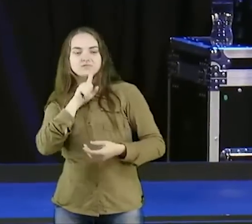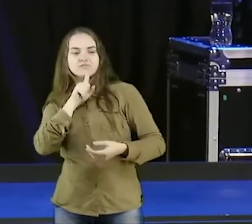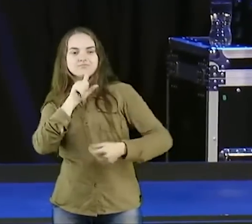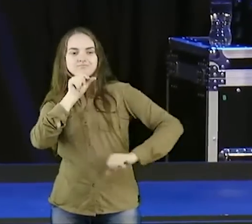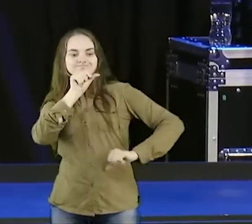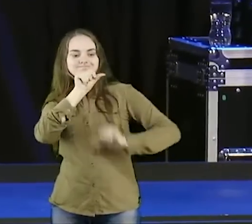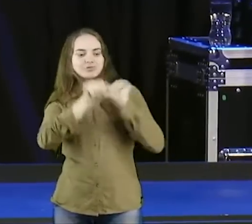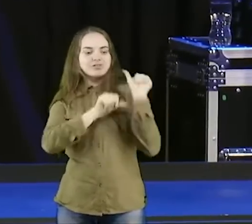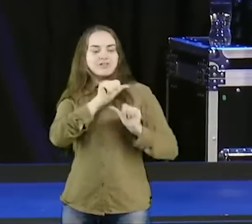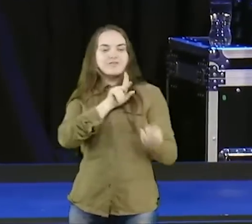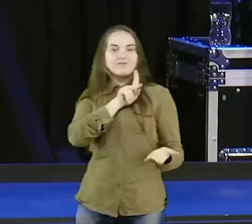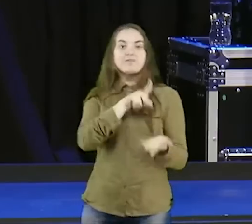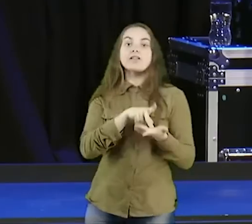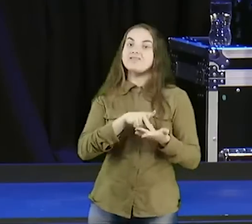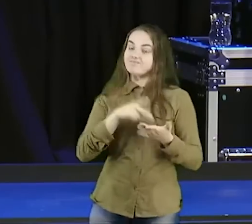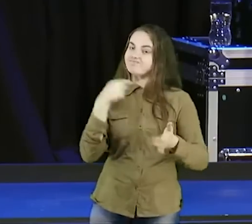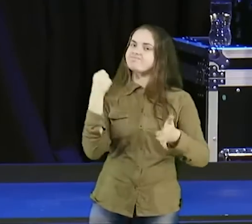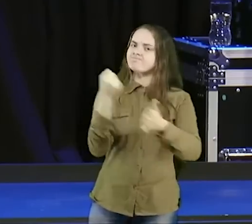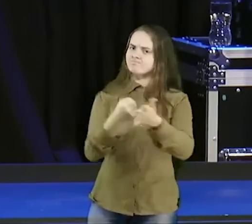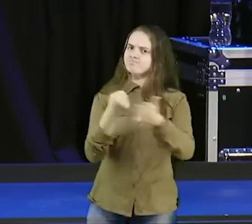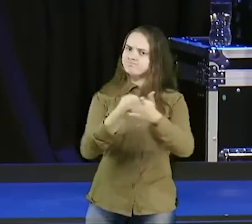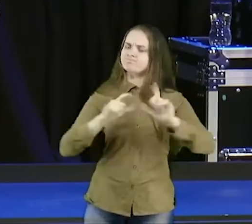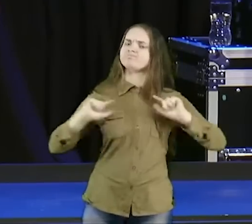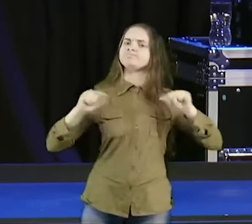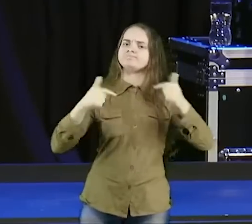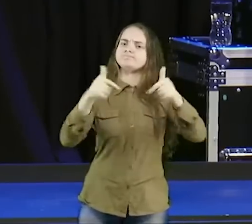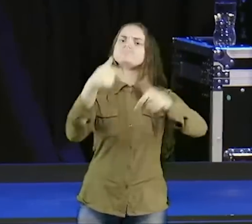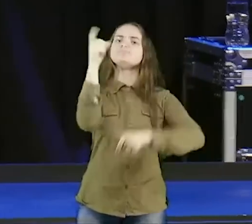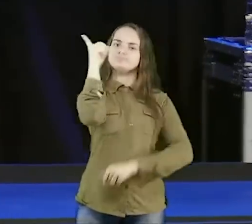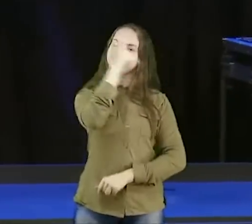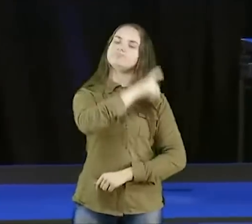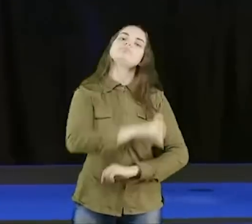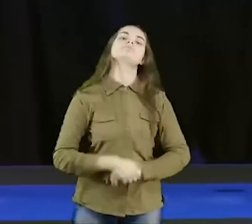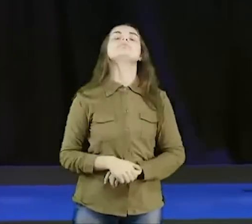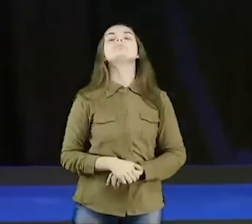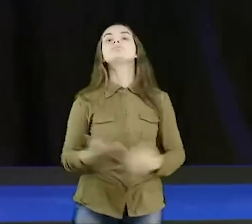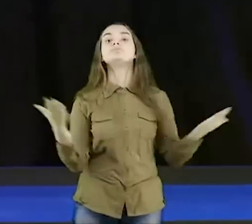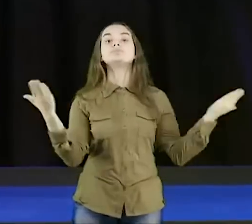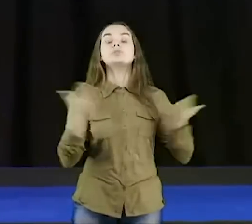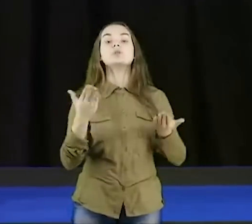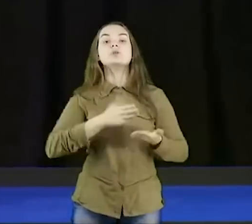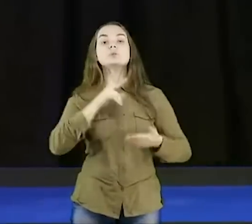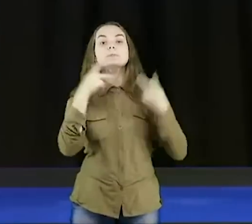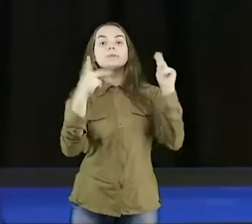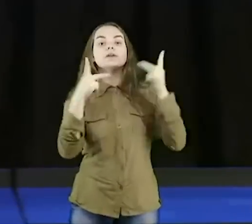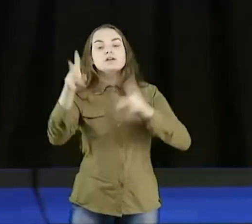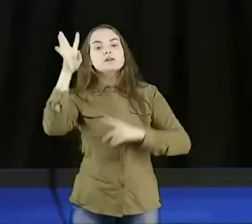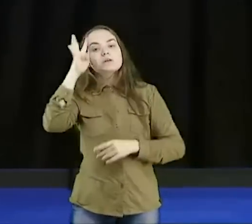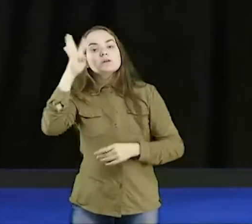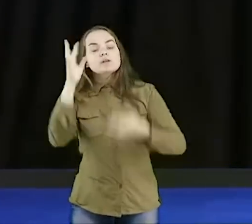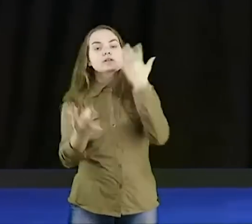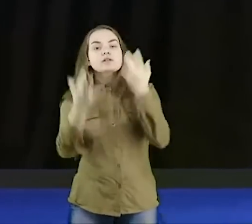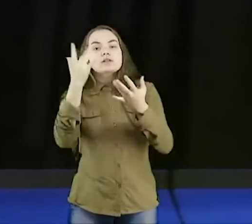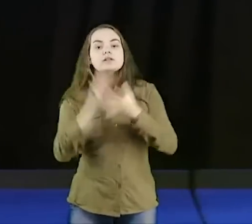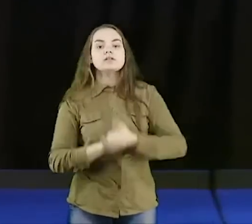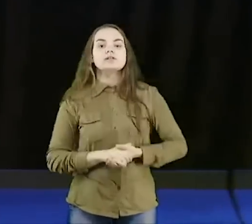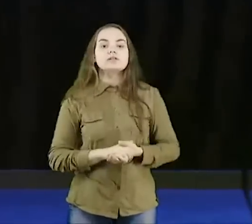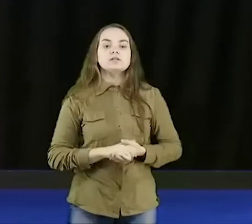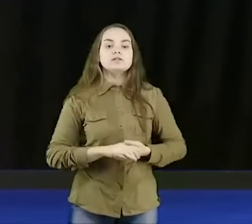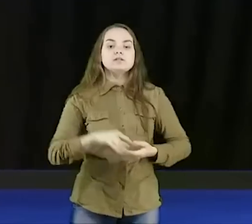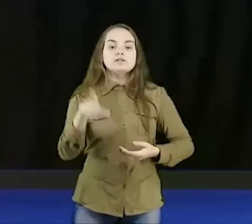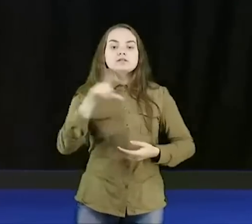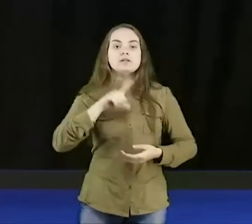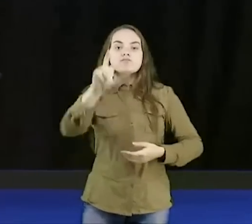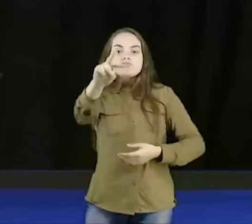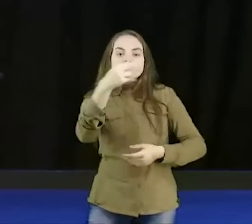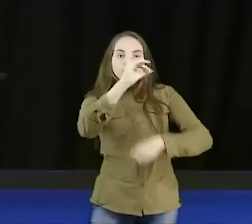uma luta, você quer ver uma coisa? Eu estou pregando para a gente, aqui hoje no Quarta Fire, e tem gente ouvindo a gente, pelo Youtube, e vai receber essa